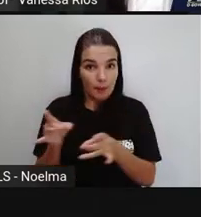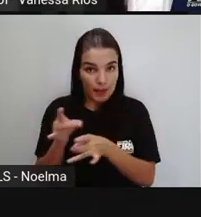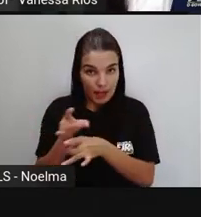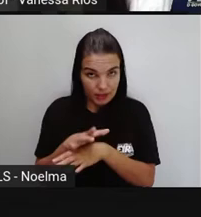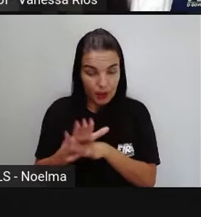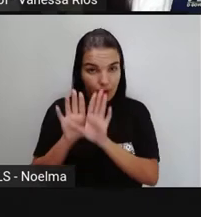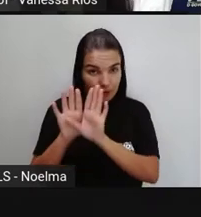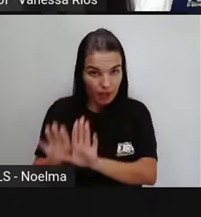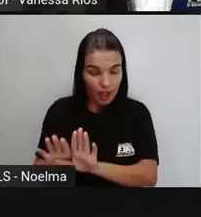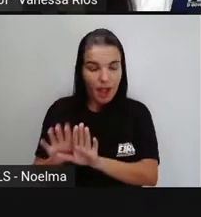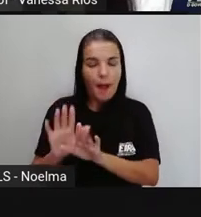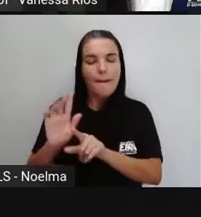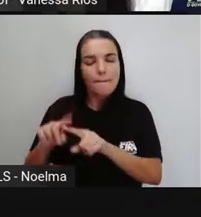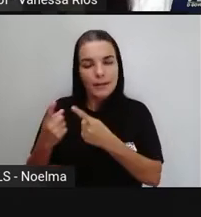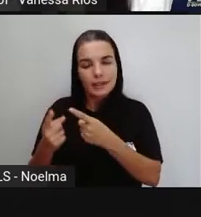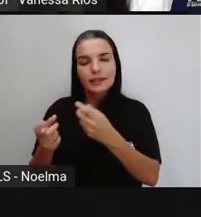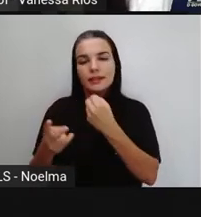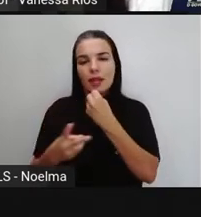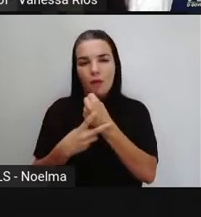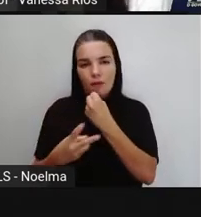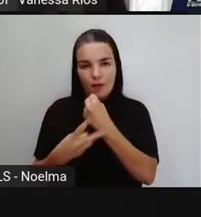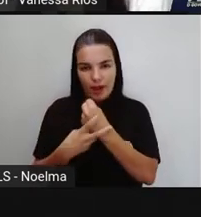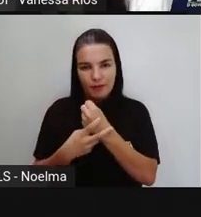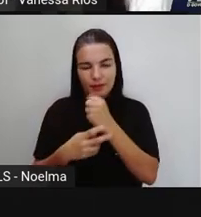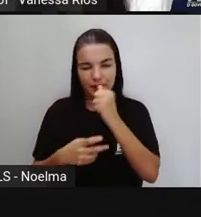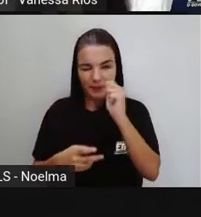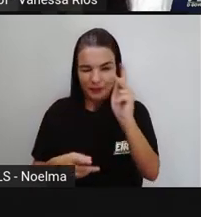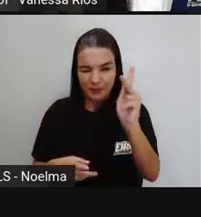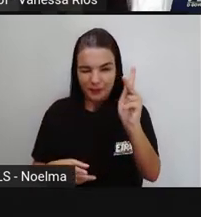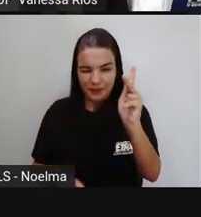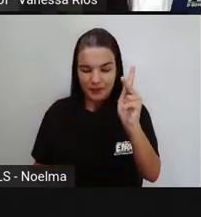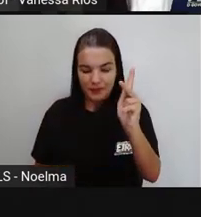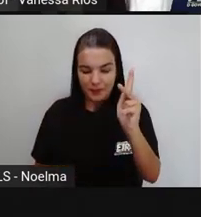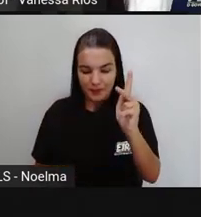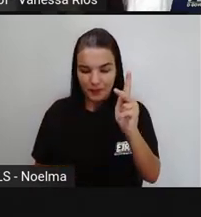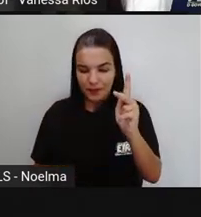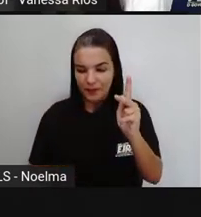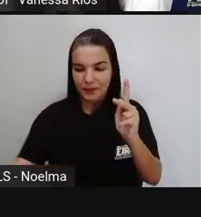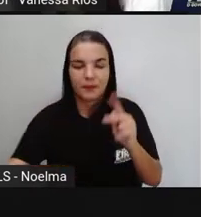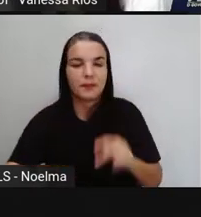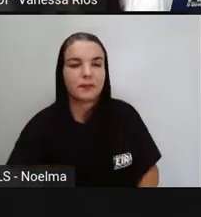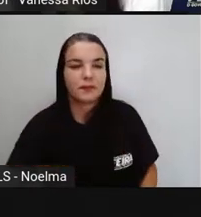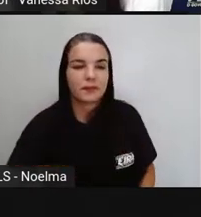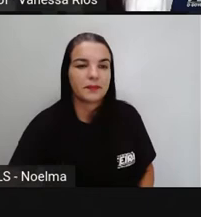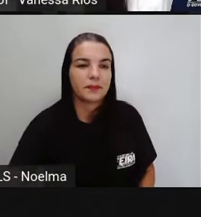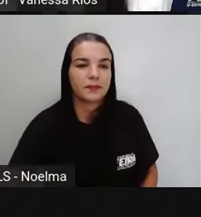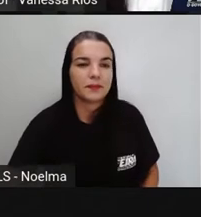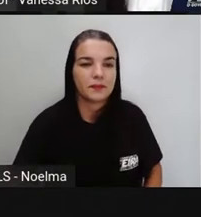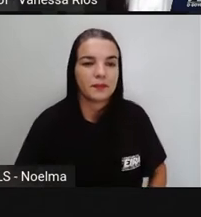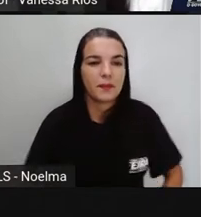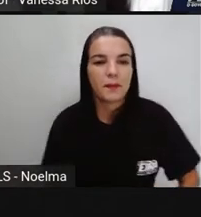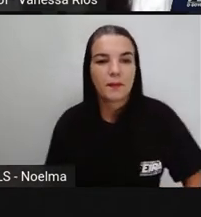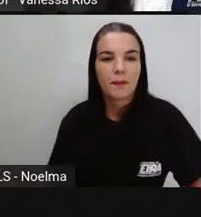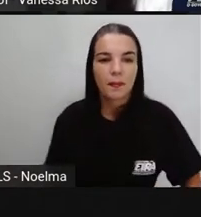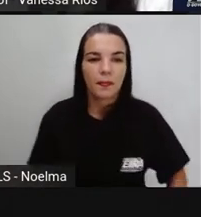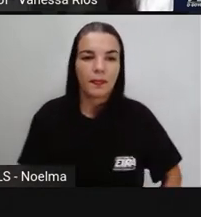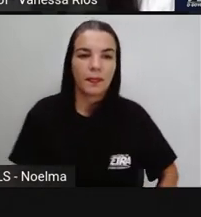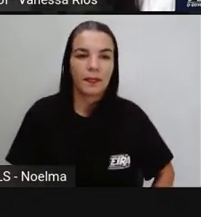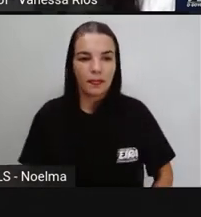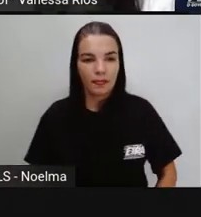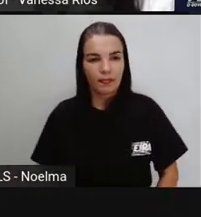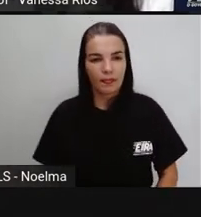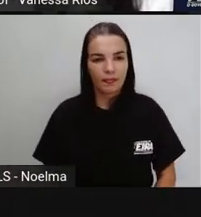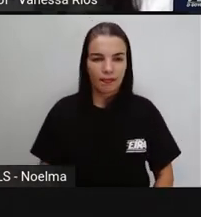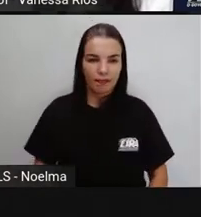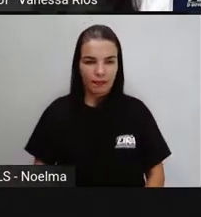observar, mas é um verbo. Então, apresentou, que vem do verbo apresentar. Pronto. O coral se